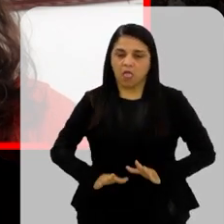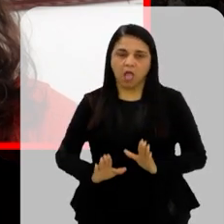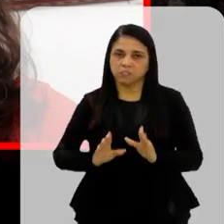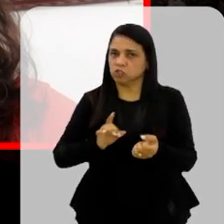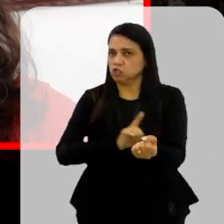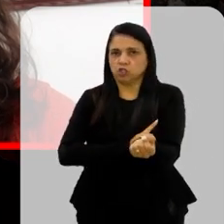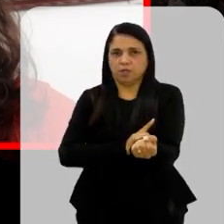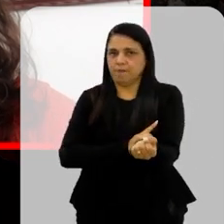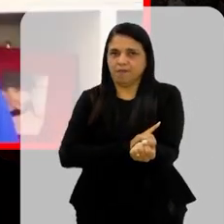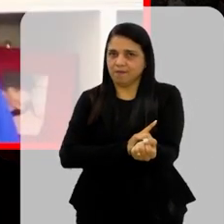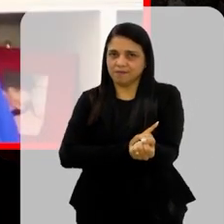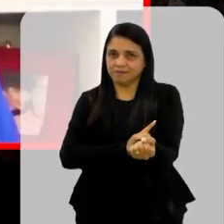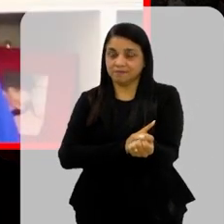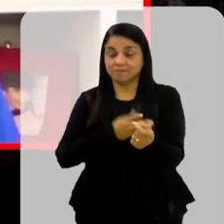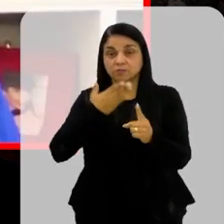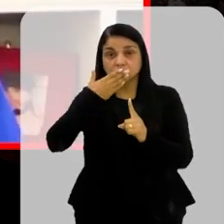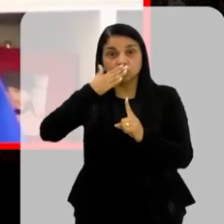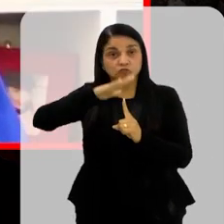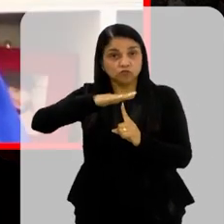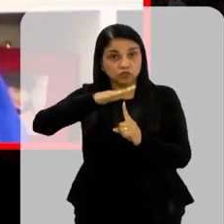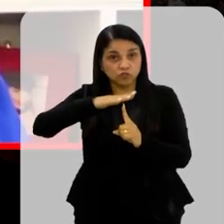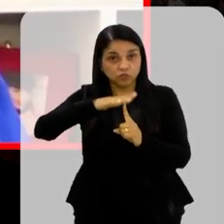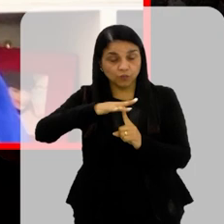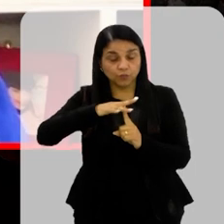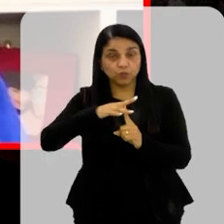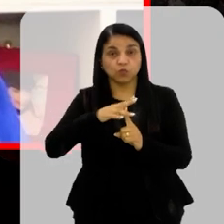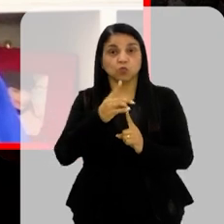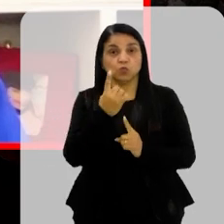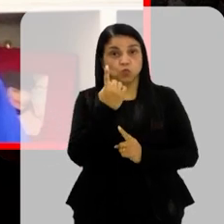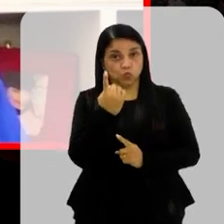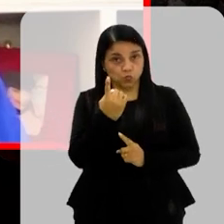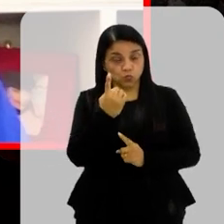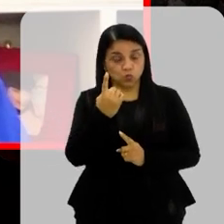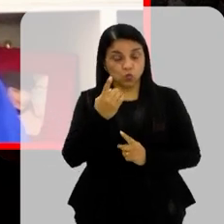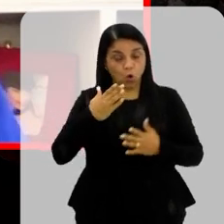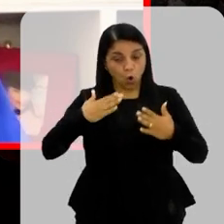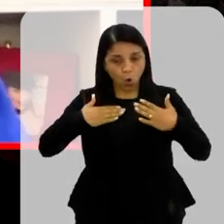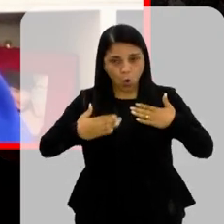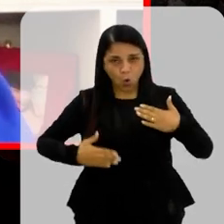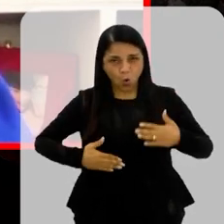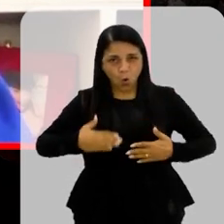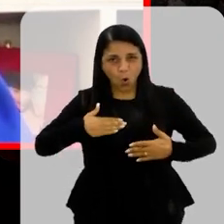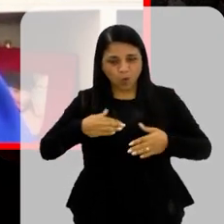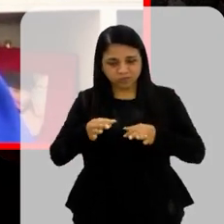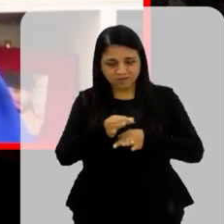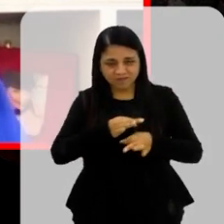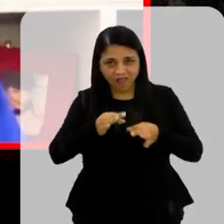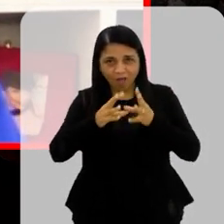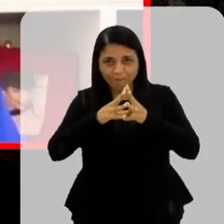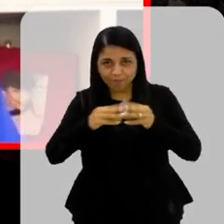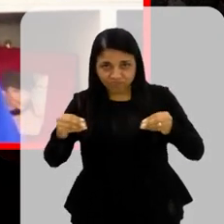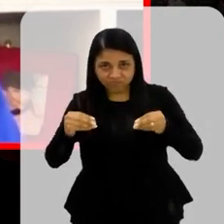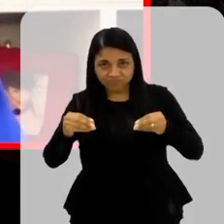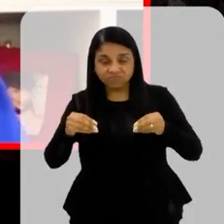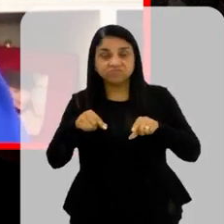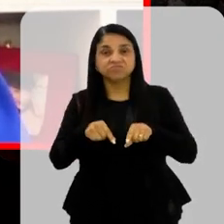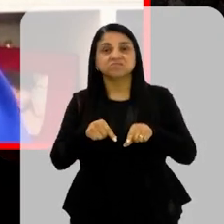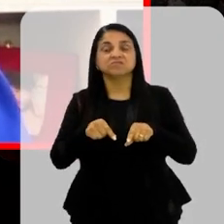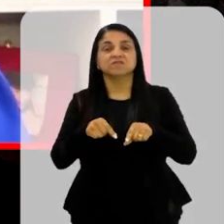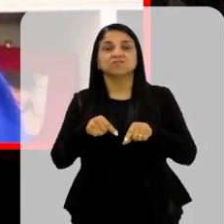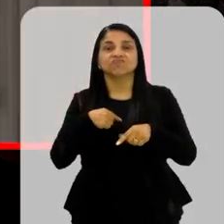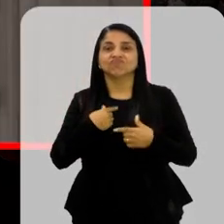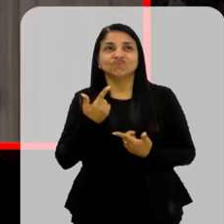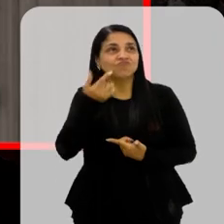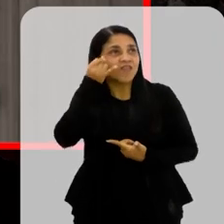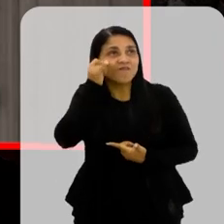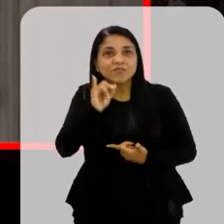Mas o que acontece é que nesse tipo do diabetes autoimune Que o próprio corpo destrói Você não tem o que fazer para